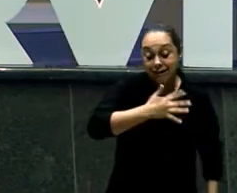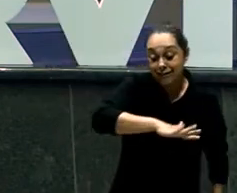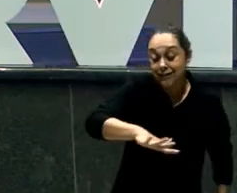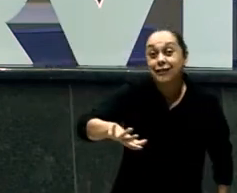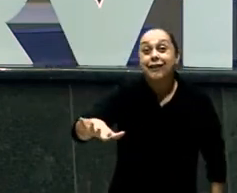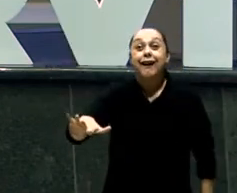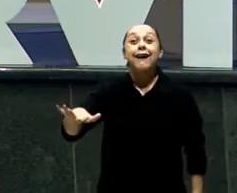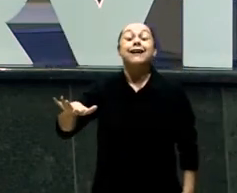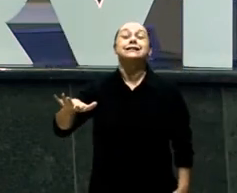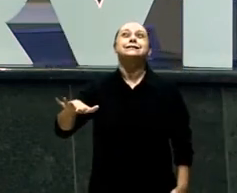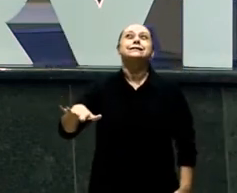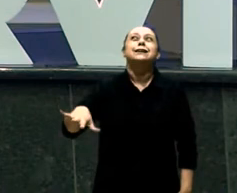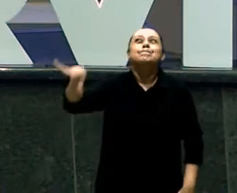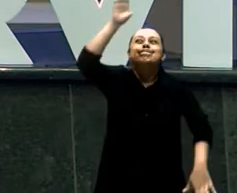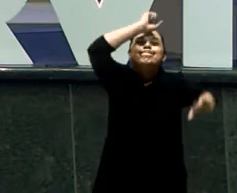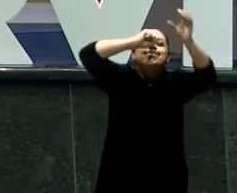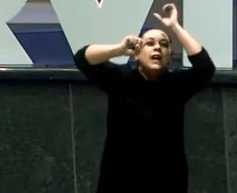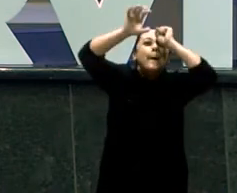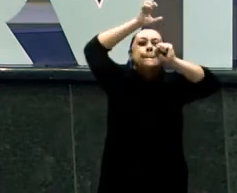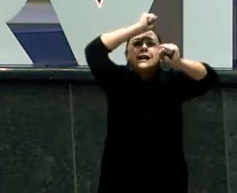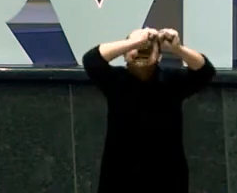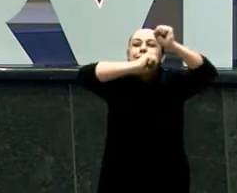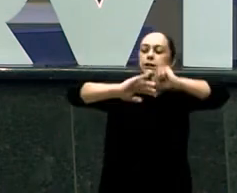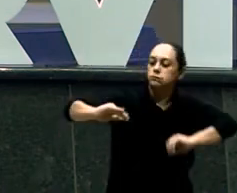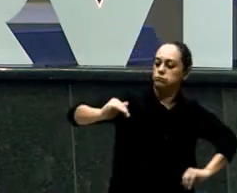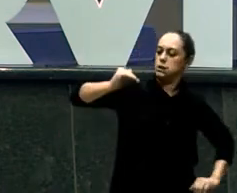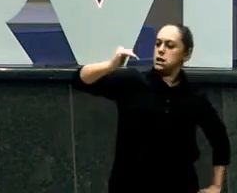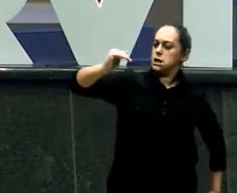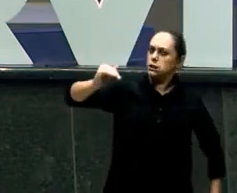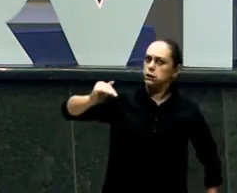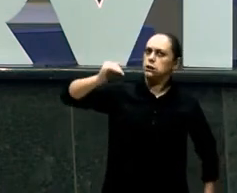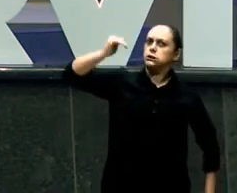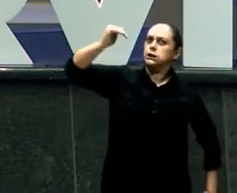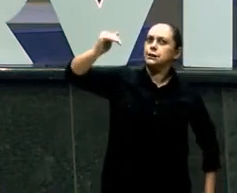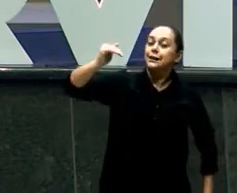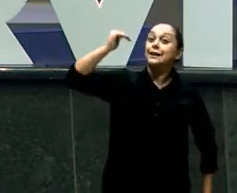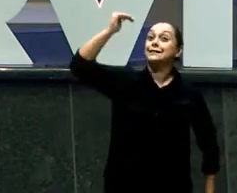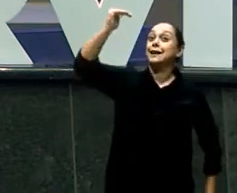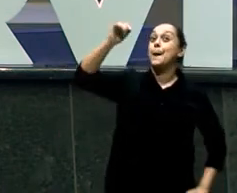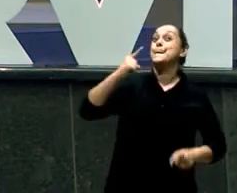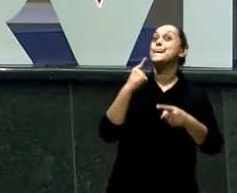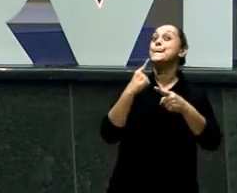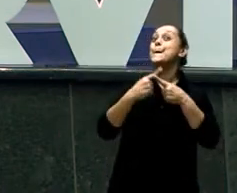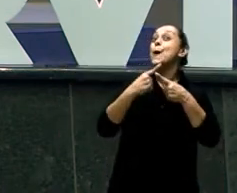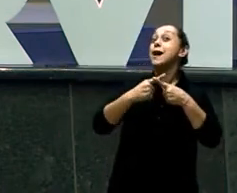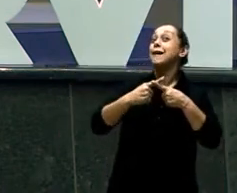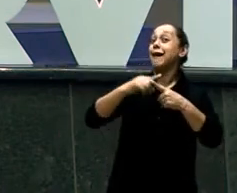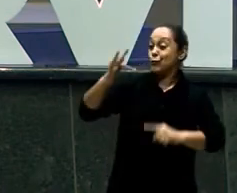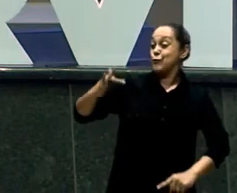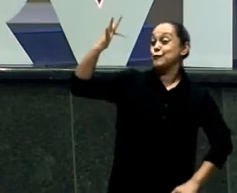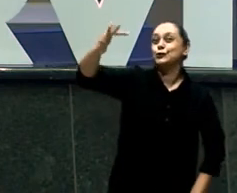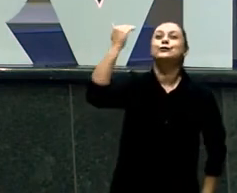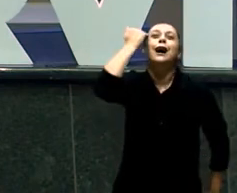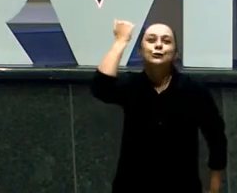Não seria Apenas uma Repercussão Do crescimento De uma criança Que se tornaria Adolescente Jovem E adulto Mas se